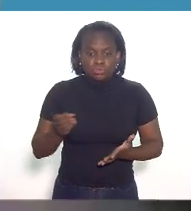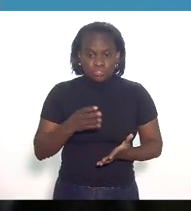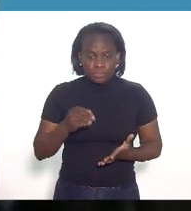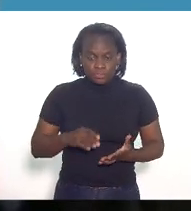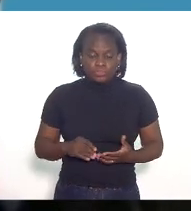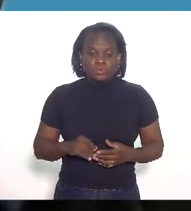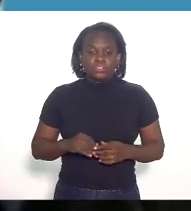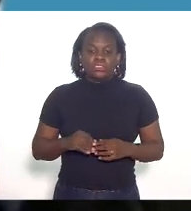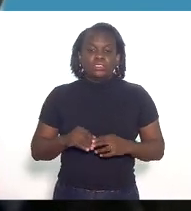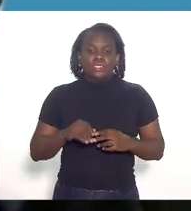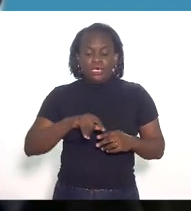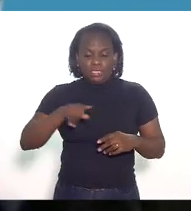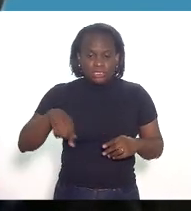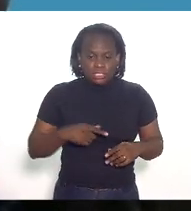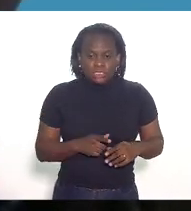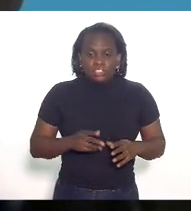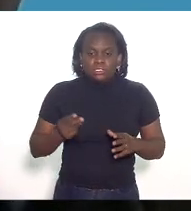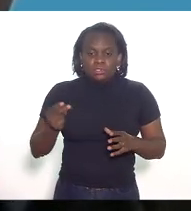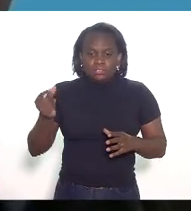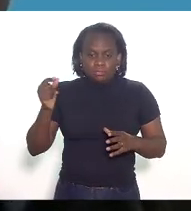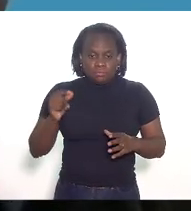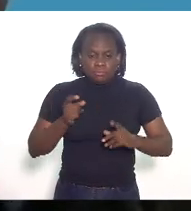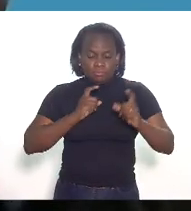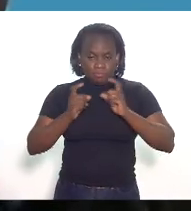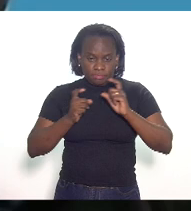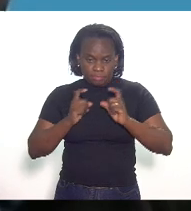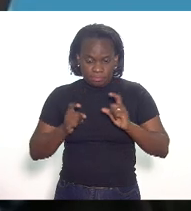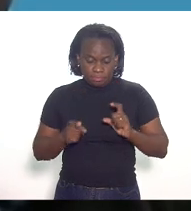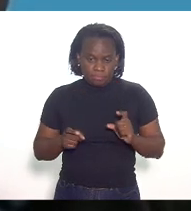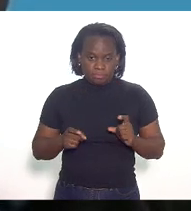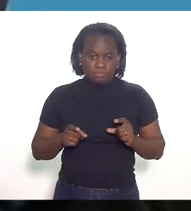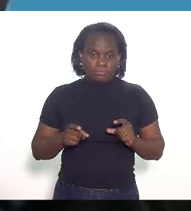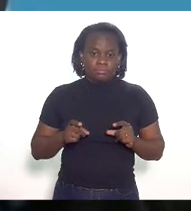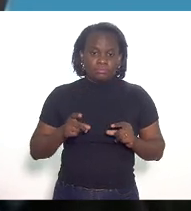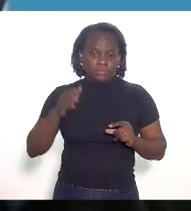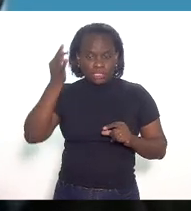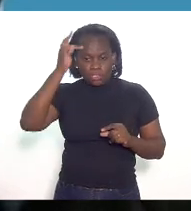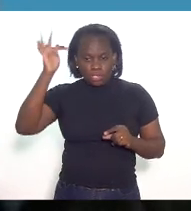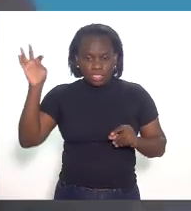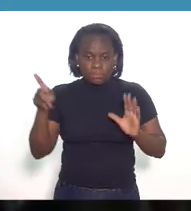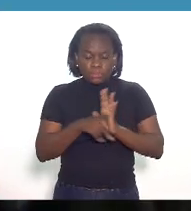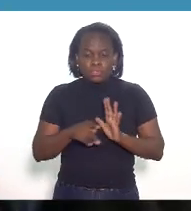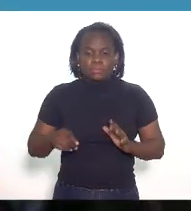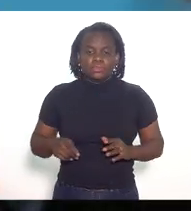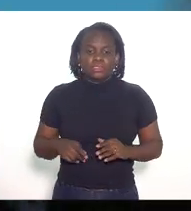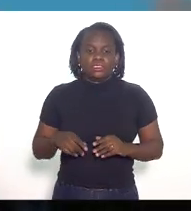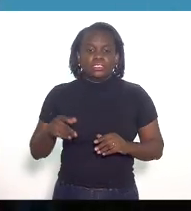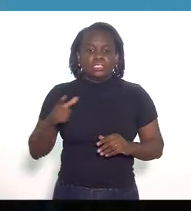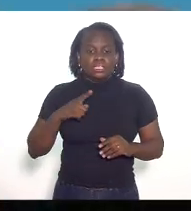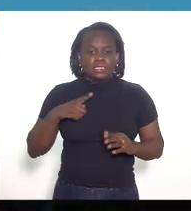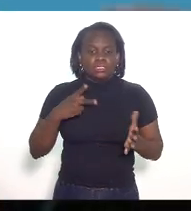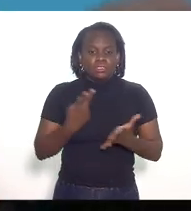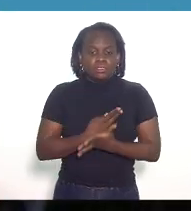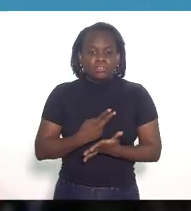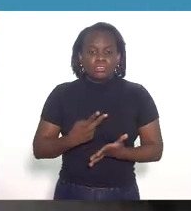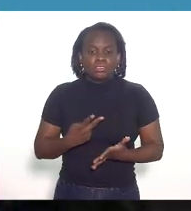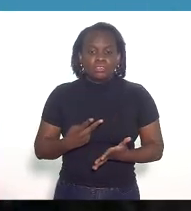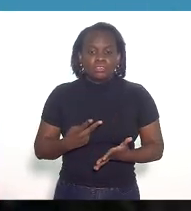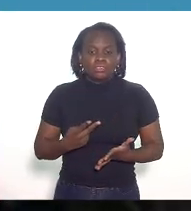a gente sair um pouco da discussão teórica em relação a esse ponto a gente teve o caso da UTE